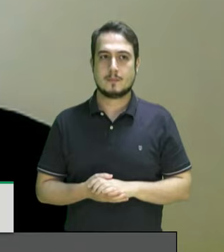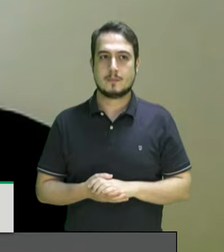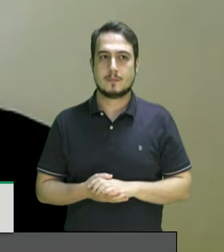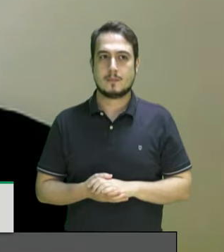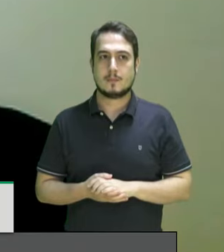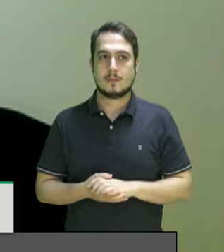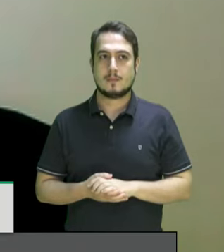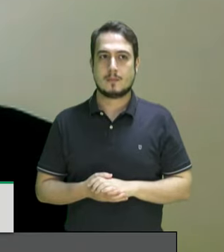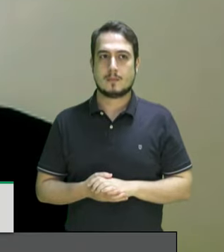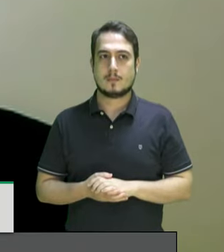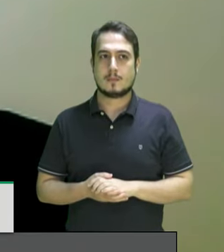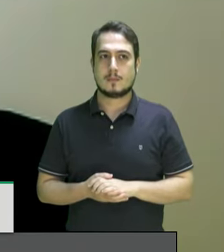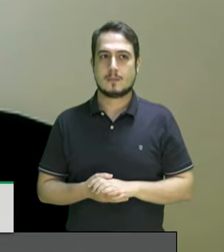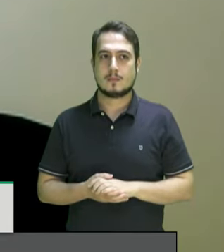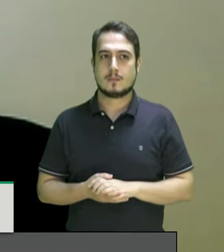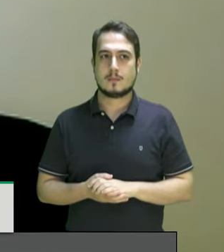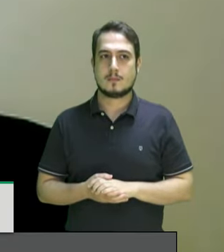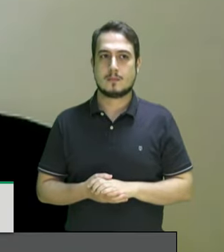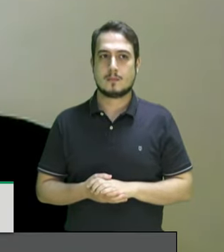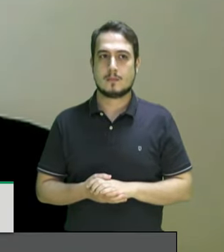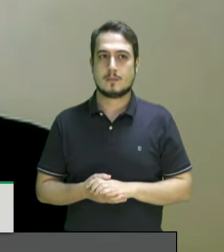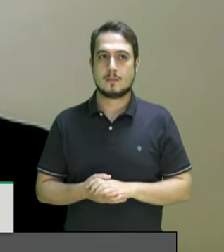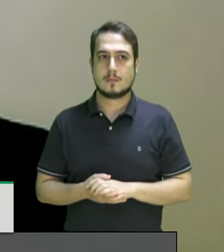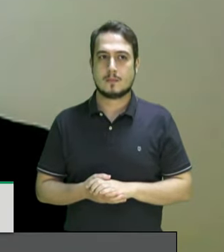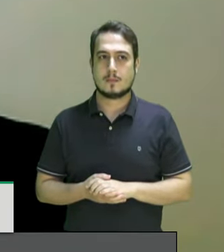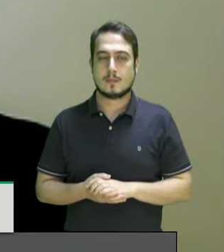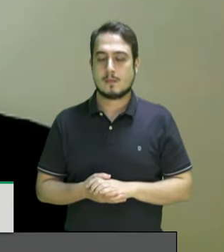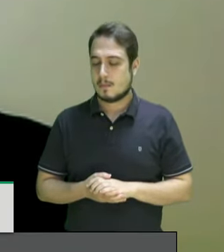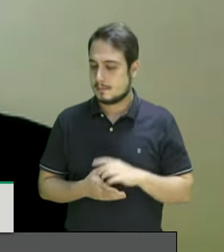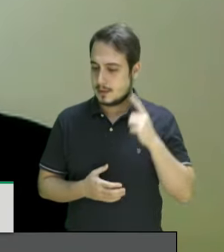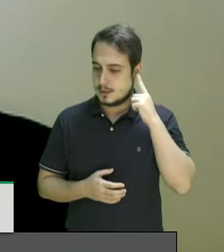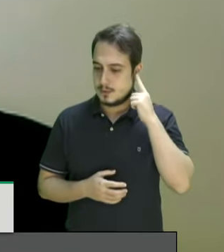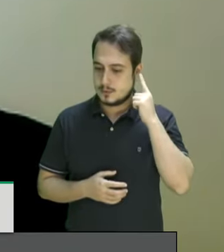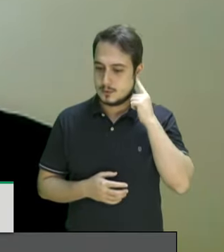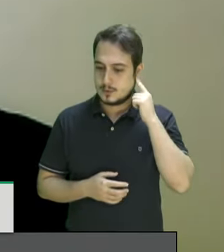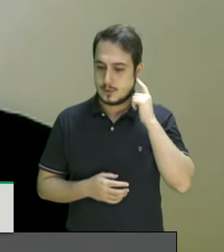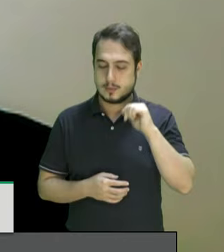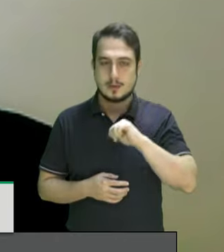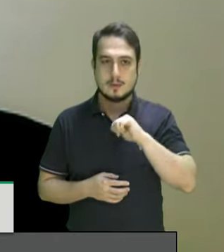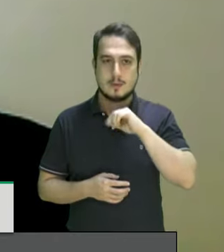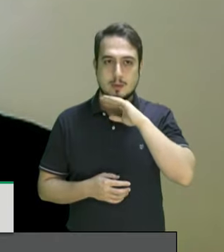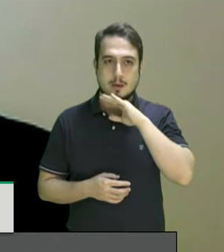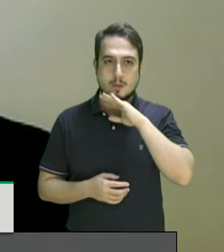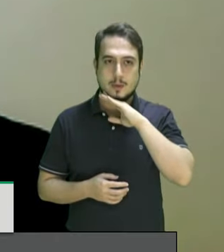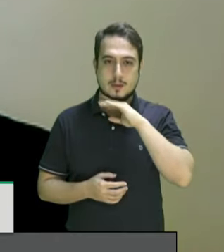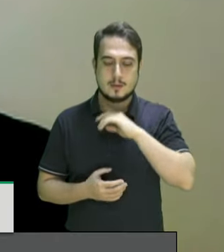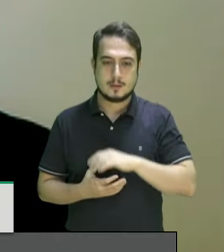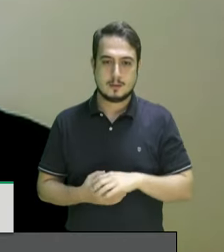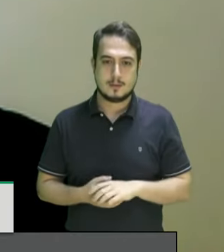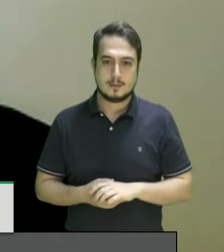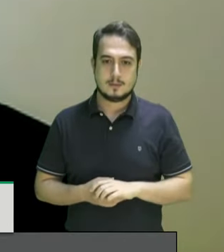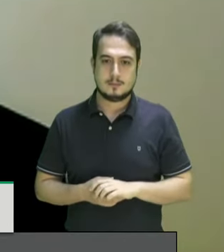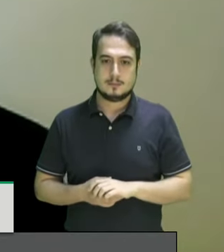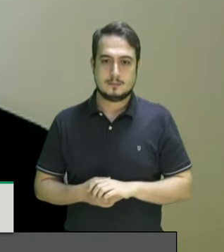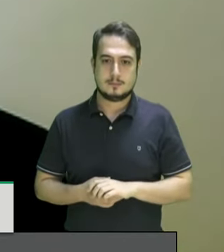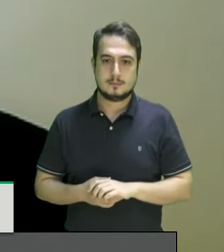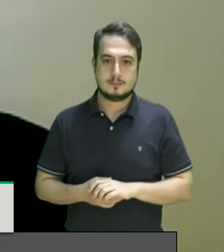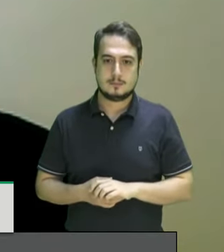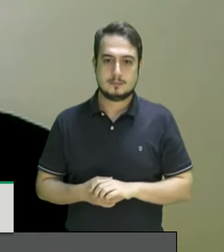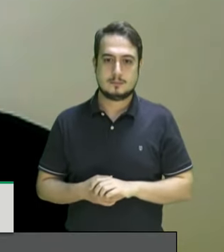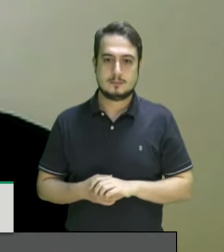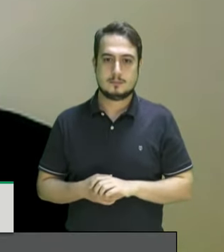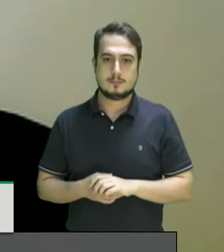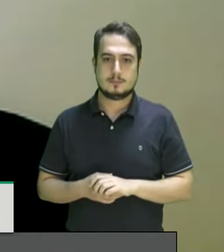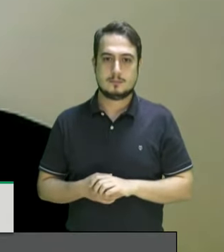falar algo a respeito do qual participara apenas como mero objeto de laboratório pois hoje